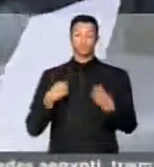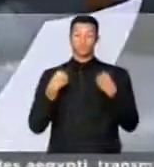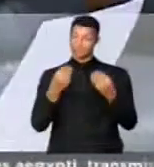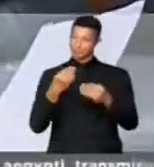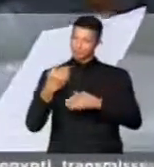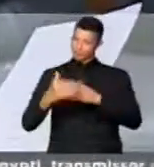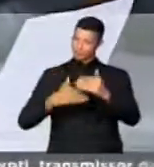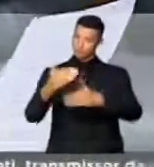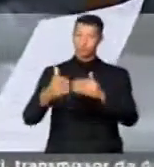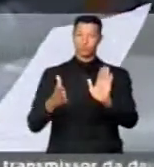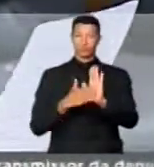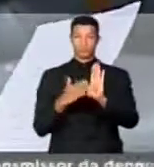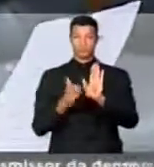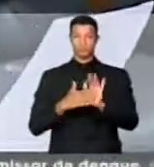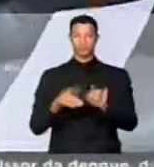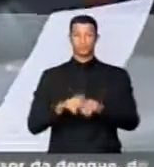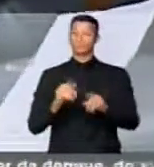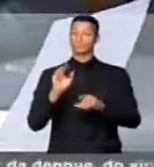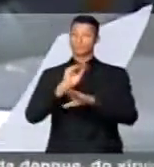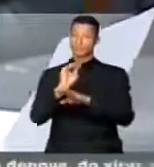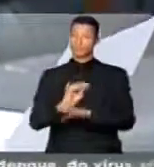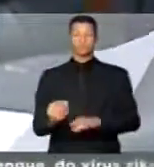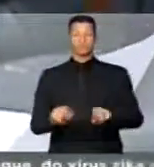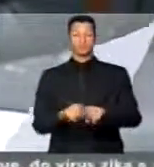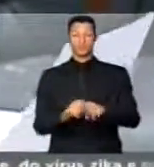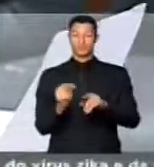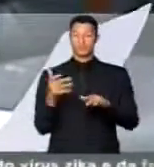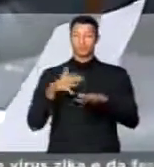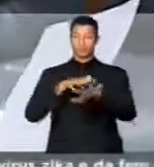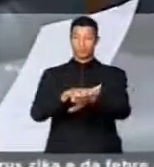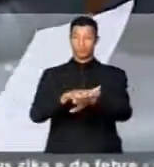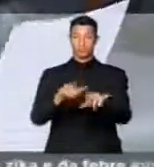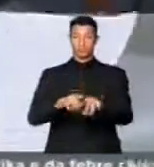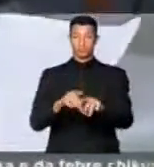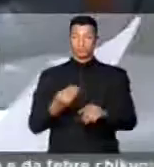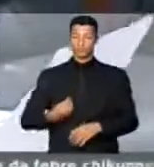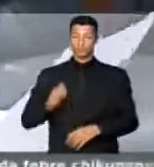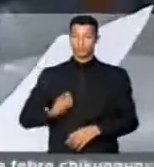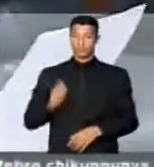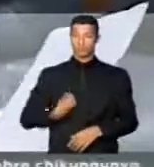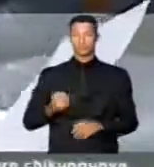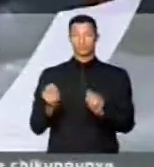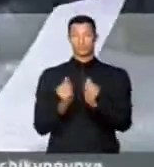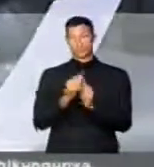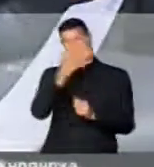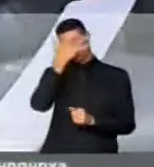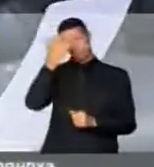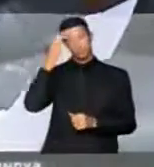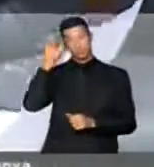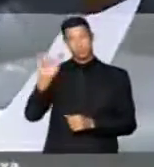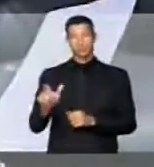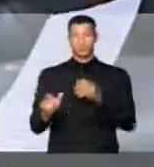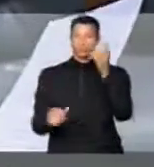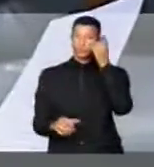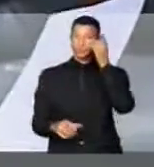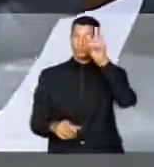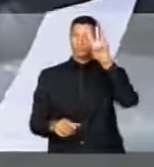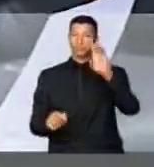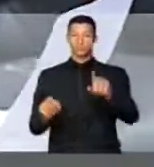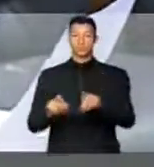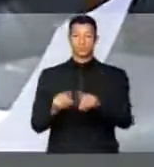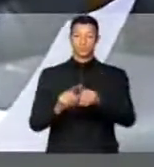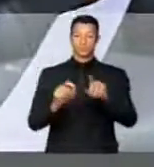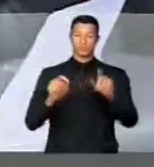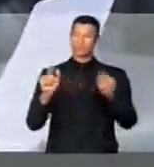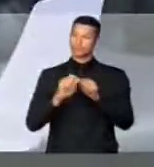andamento às propostas. O cuidado, a inclusão, a convivência com as pessoas com síndrome de Down